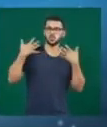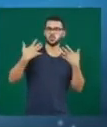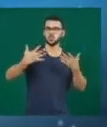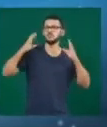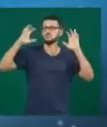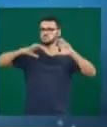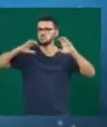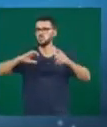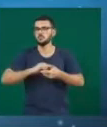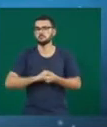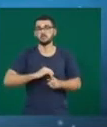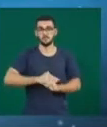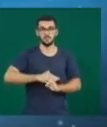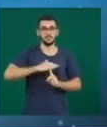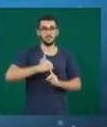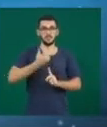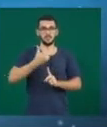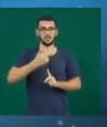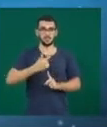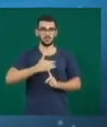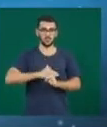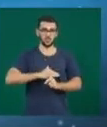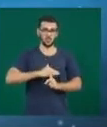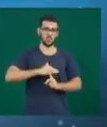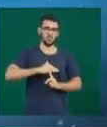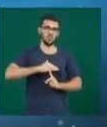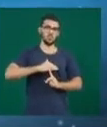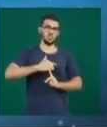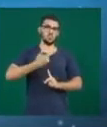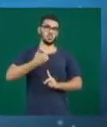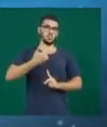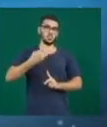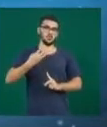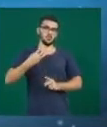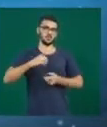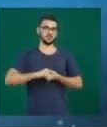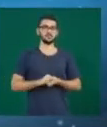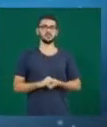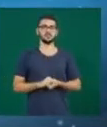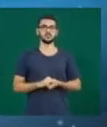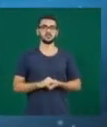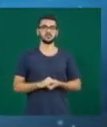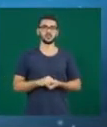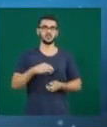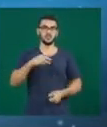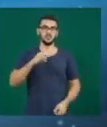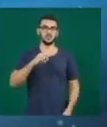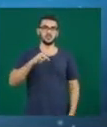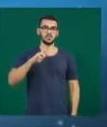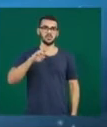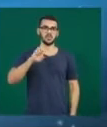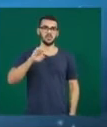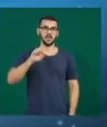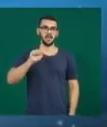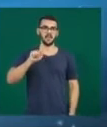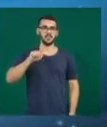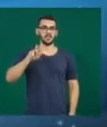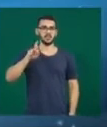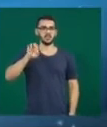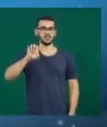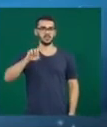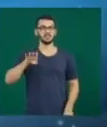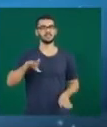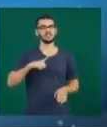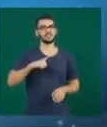com chuva. A mínima prevista é de 17 graus e máxima de 23. Em Monte Alegre de Minas, vai fazer muito calor. Dia